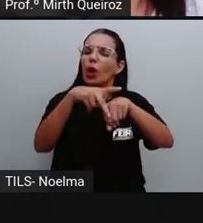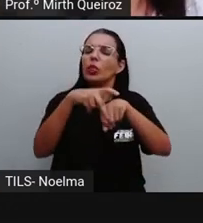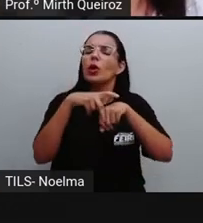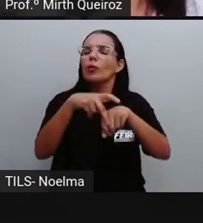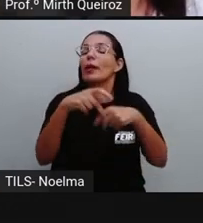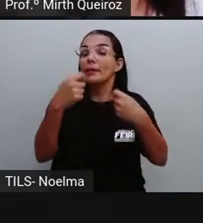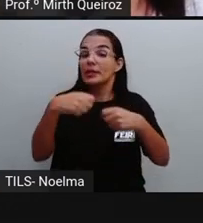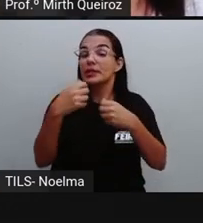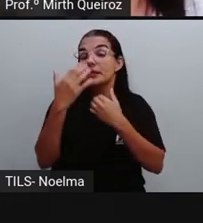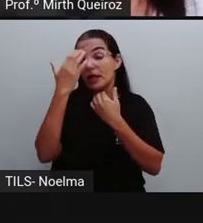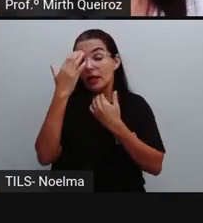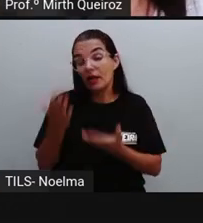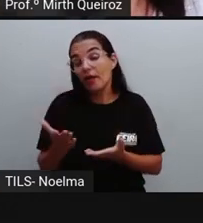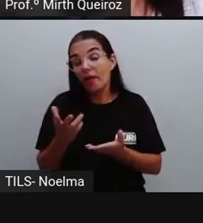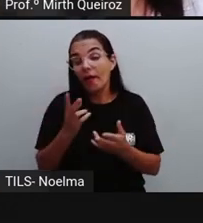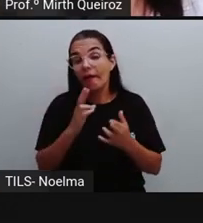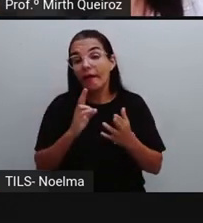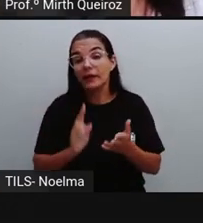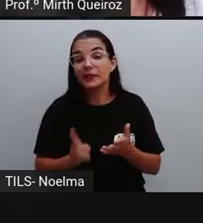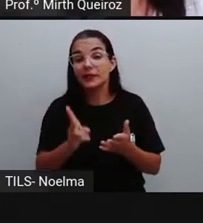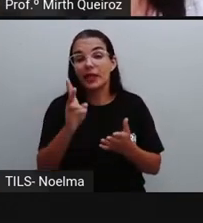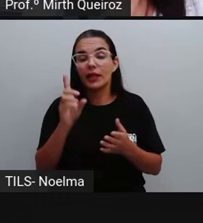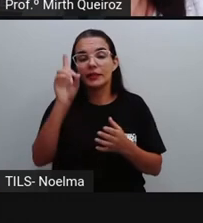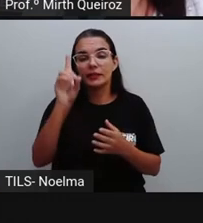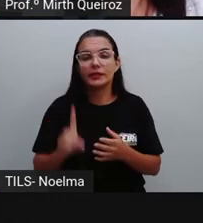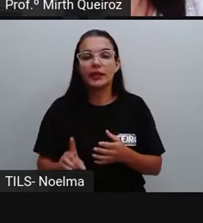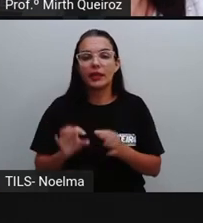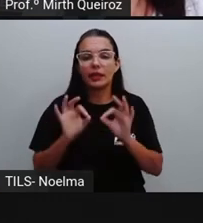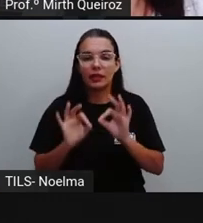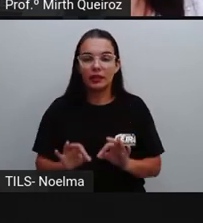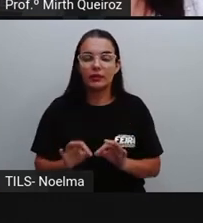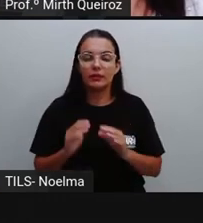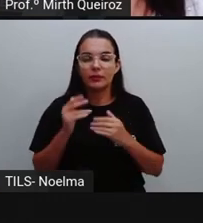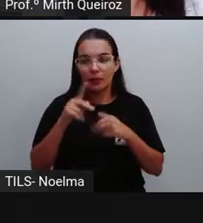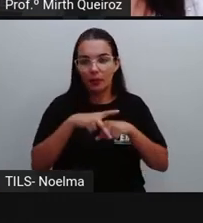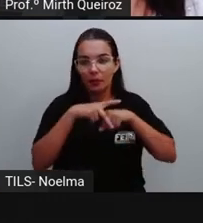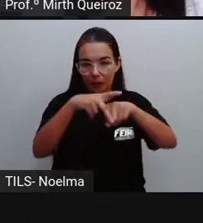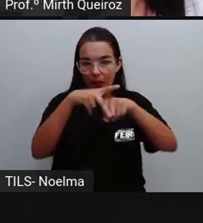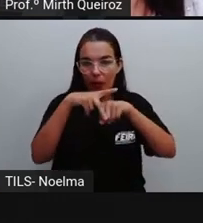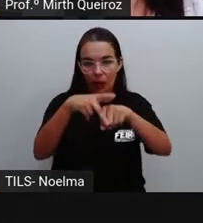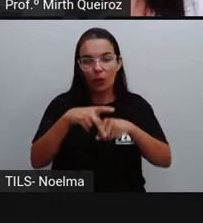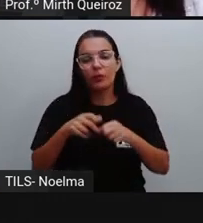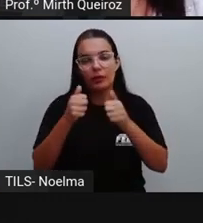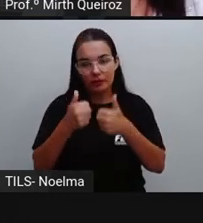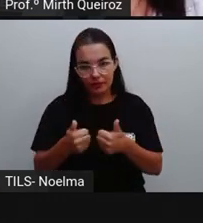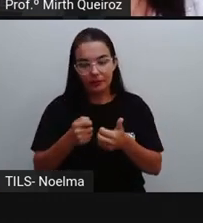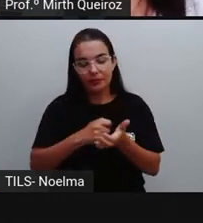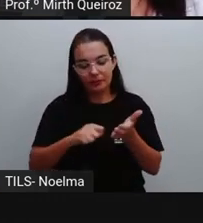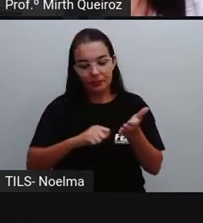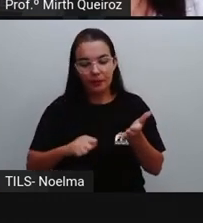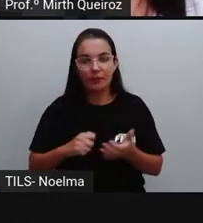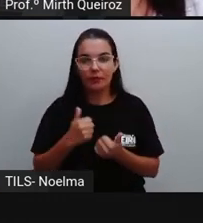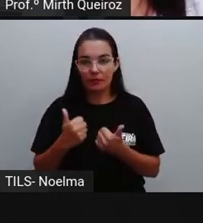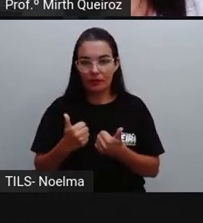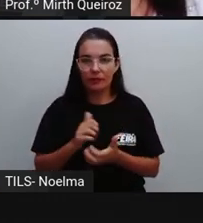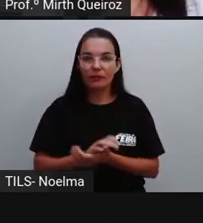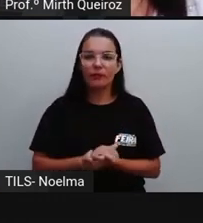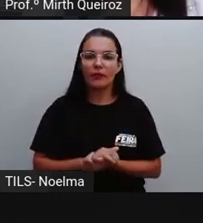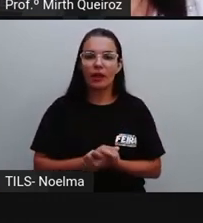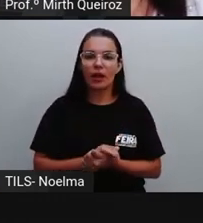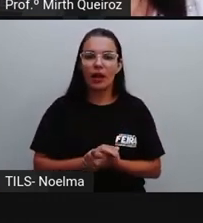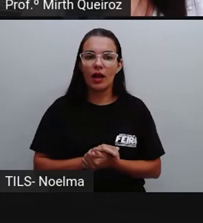a gente tem que obedecer aí e utilizar de forma correta esse tratamento ao escrever essa carta, certo?